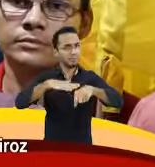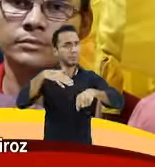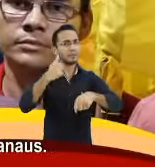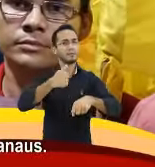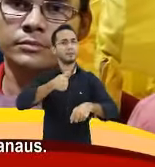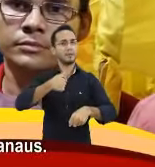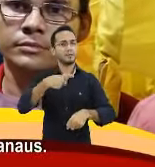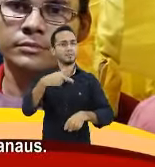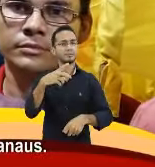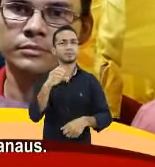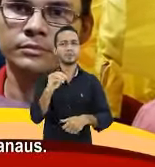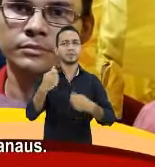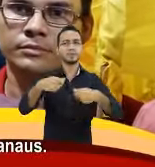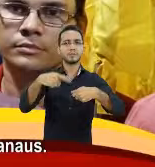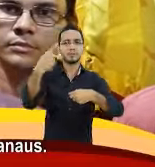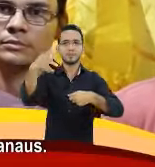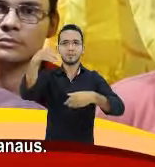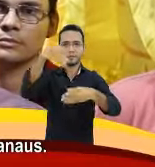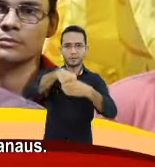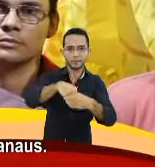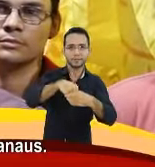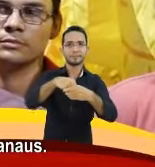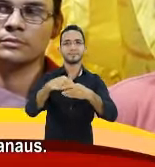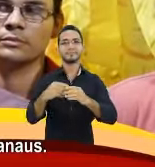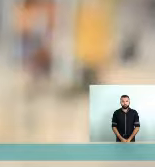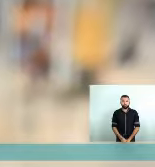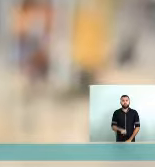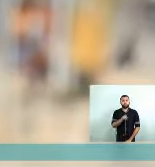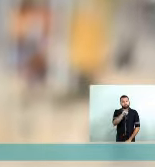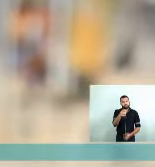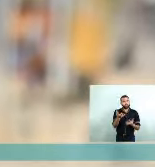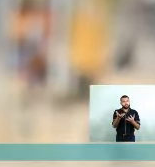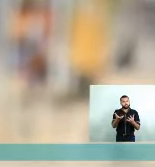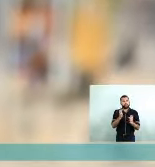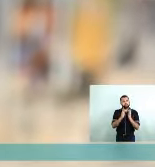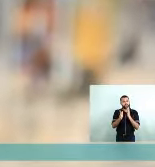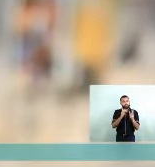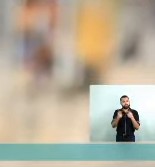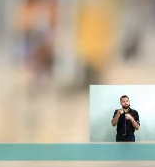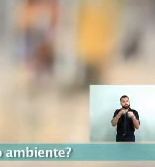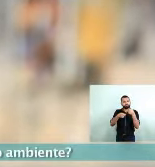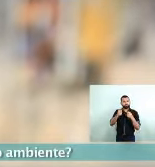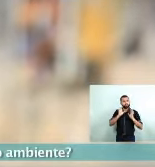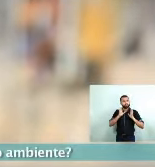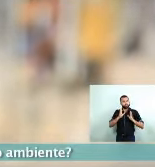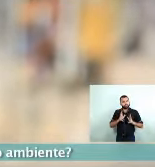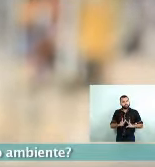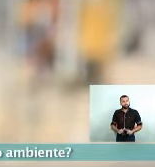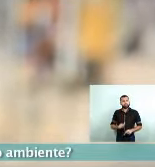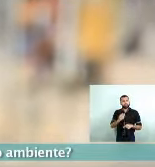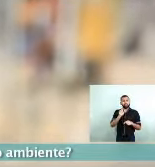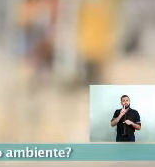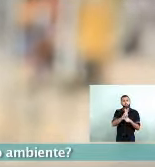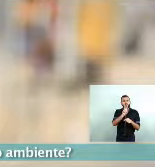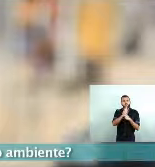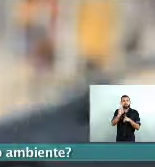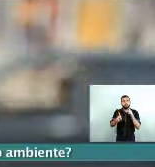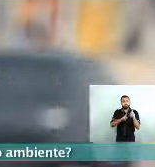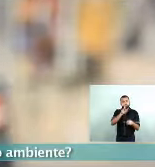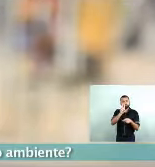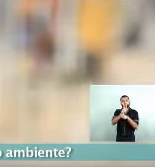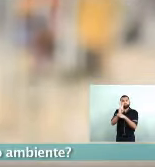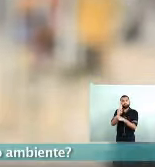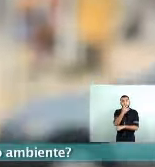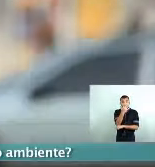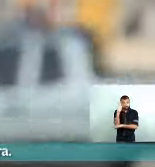sou Queiroz, conto com o seu voto 50, vamos mudar Manaus. Você quer uma cidade governada com transparência, com cuidado com as pessoas e